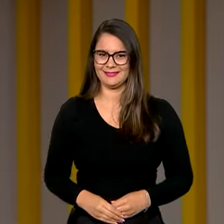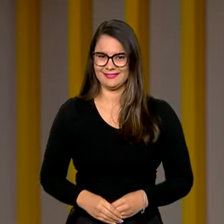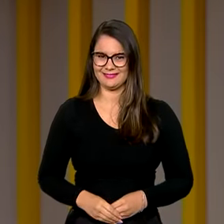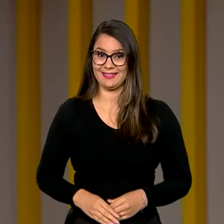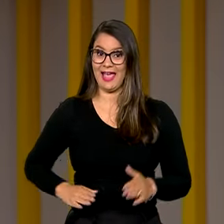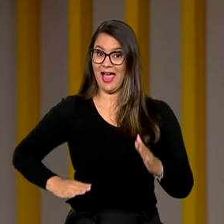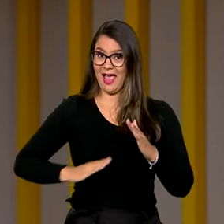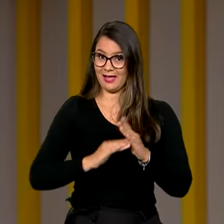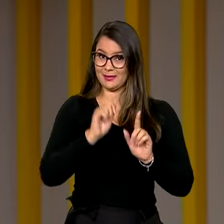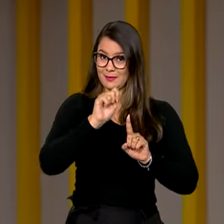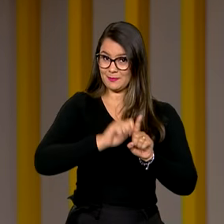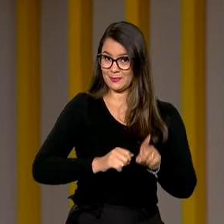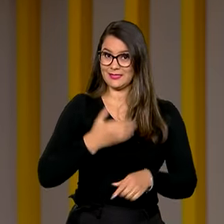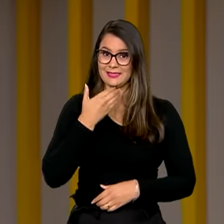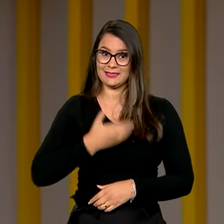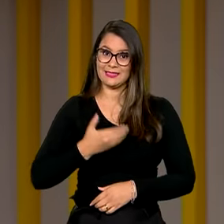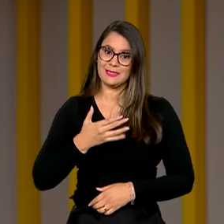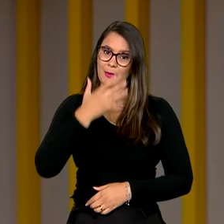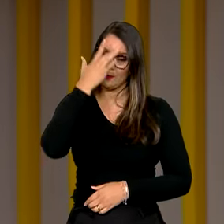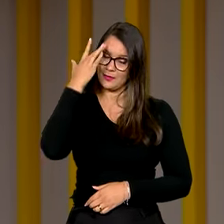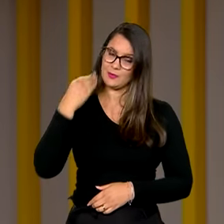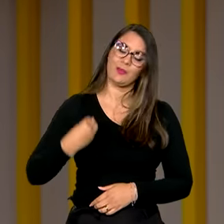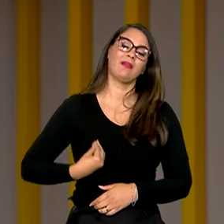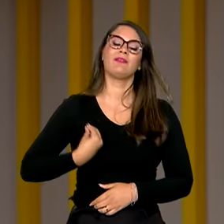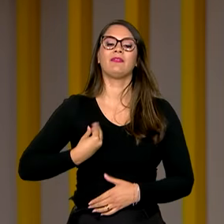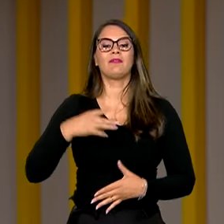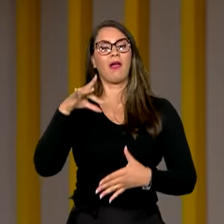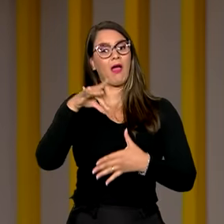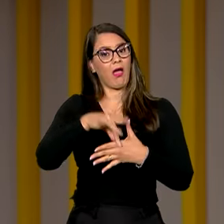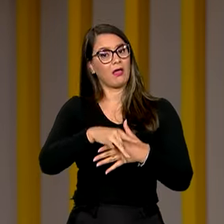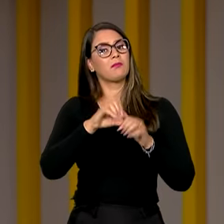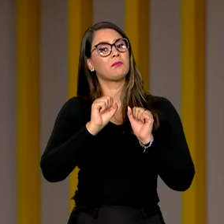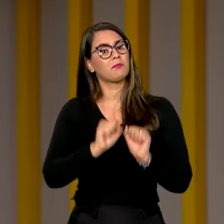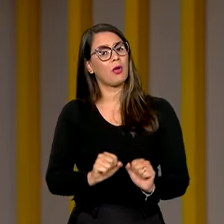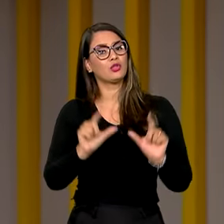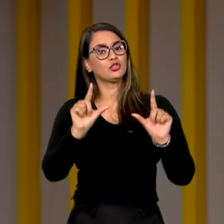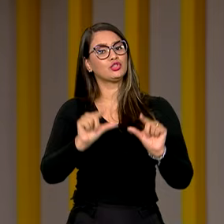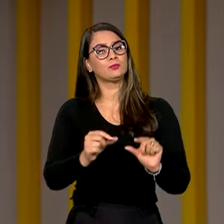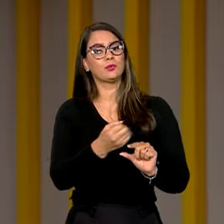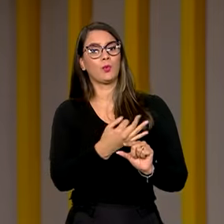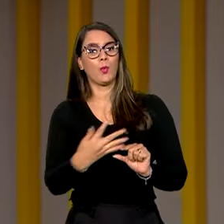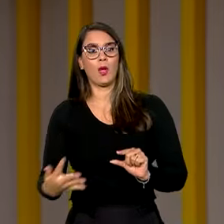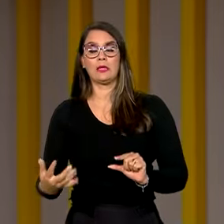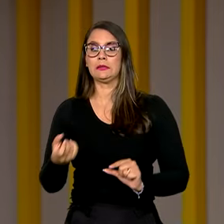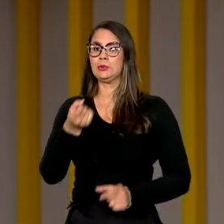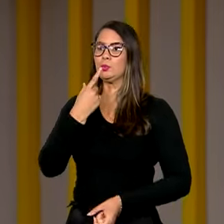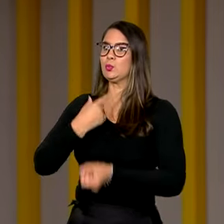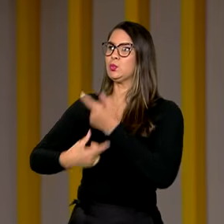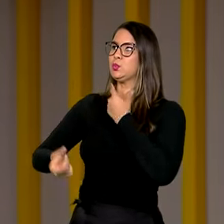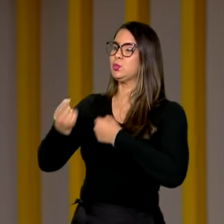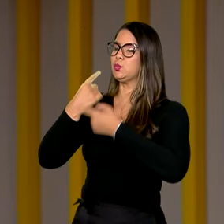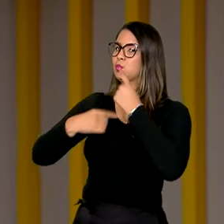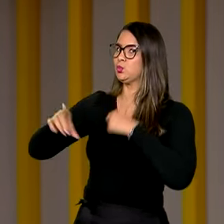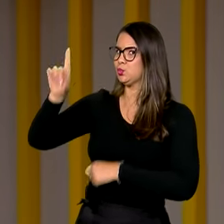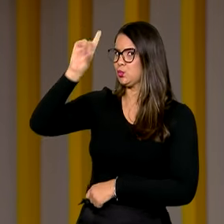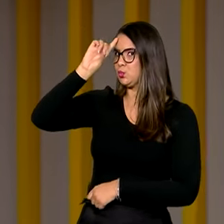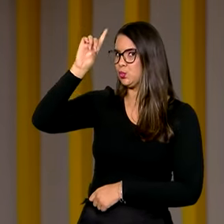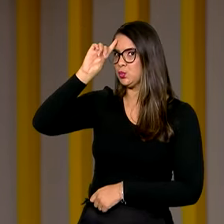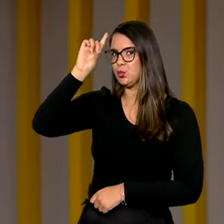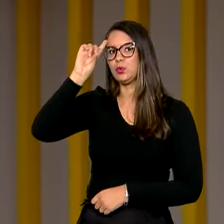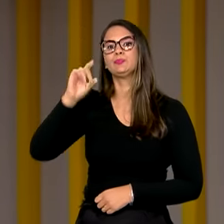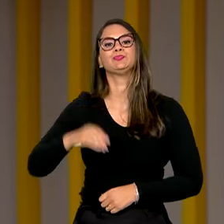Até dezembro, pessoas que vivem com o HIV vão poder diminuir a quantidade de comprimidos ingeridos diariamente.